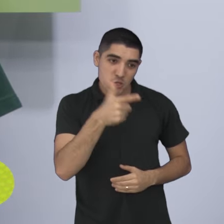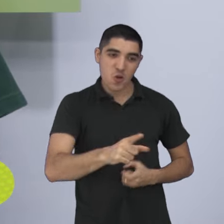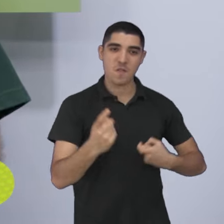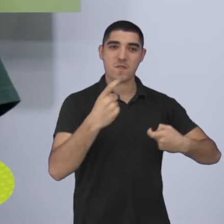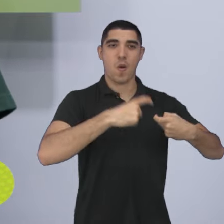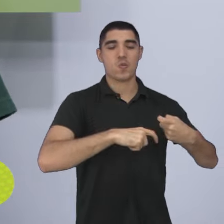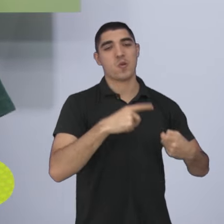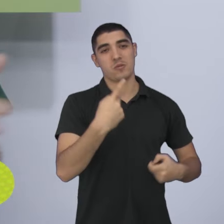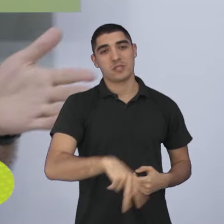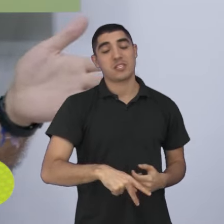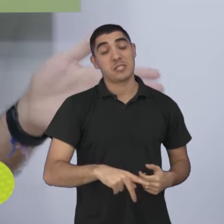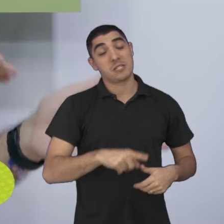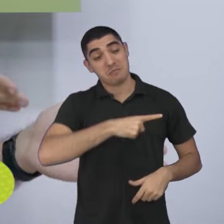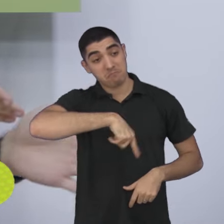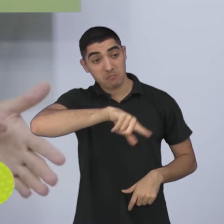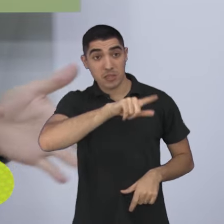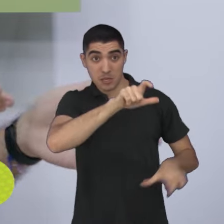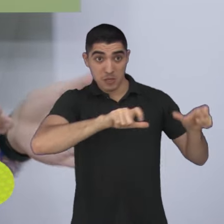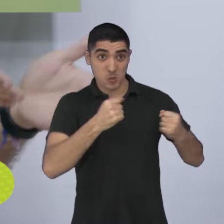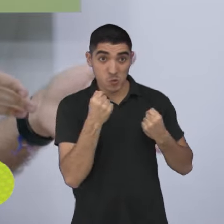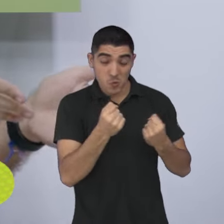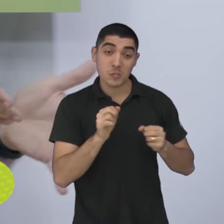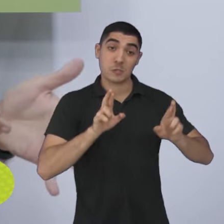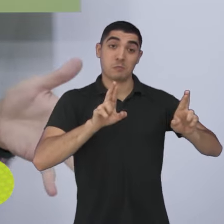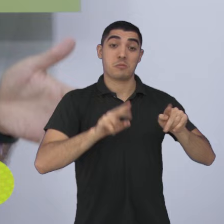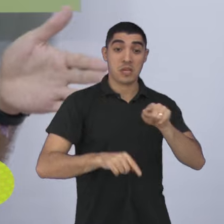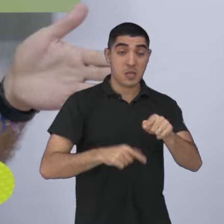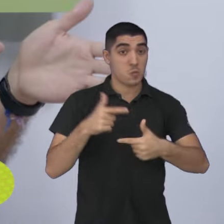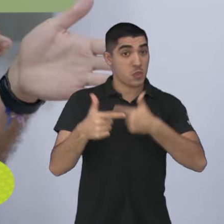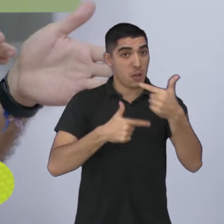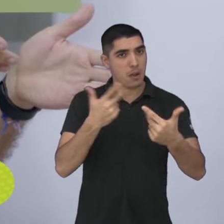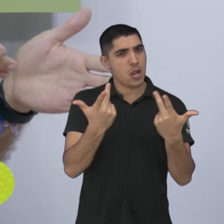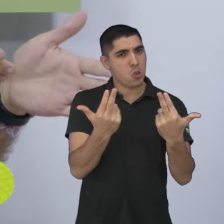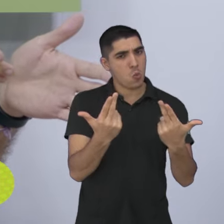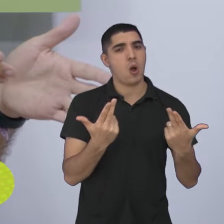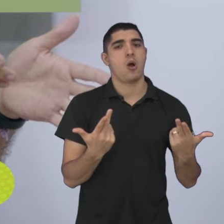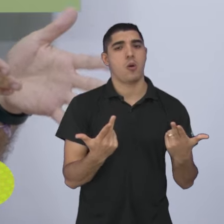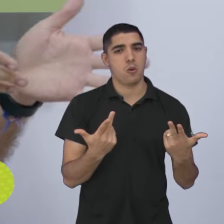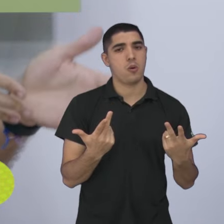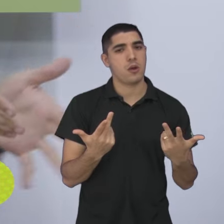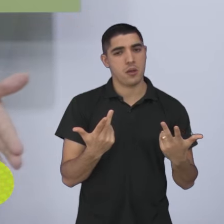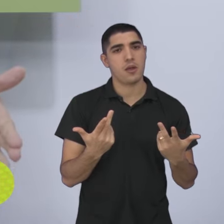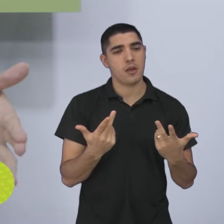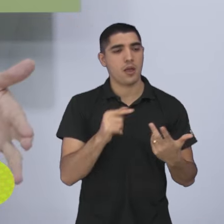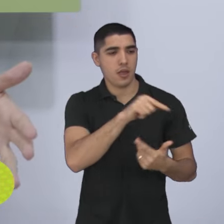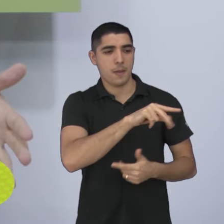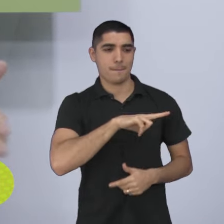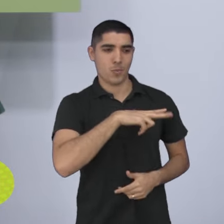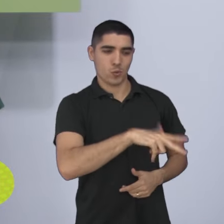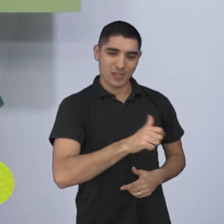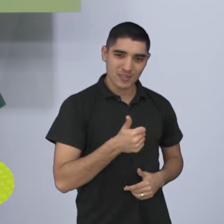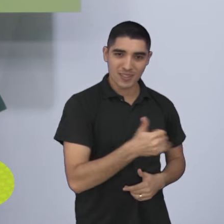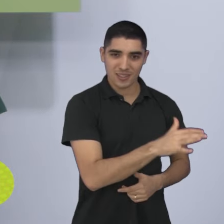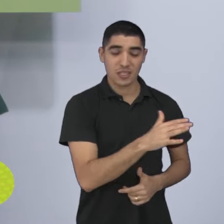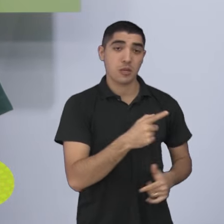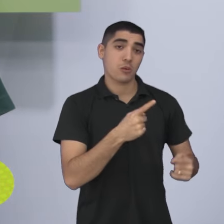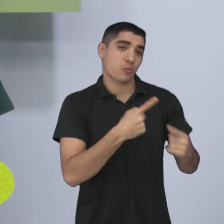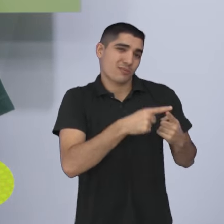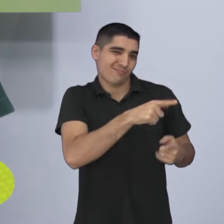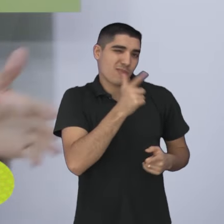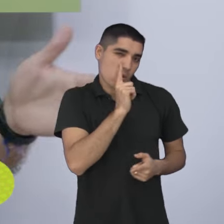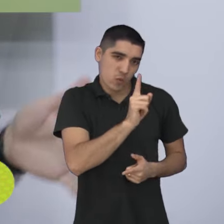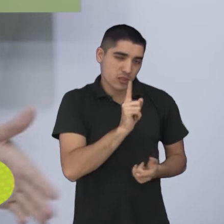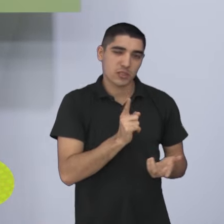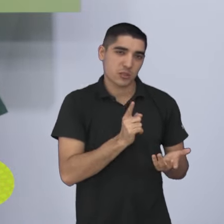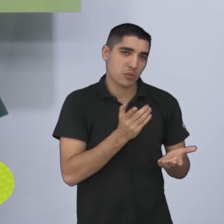volta. E a esperança de que ele faça trabalhos como o Sérgio Guedes fez na Portuguesa Santista, apesar de não ter conseguido acesso,